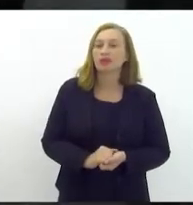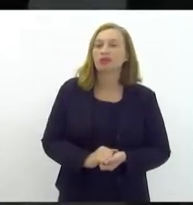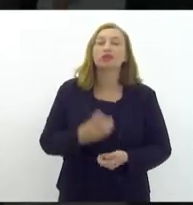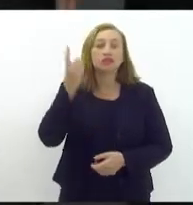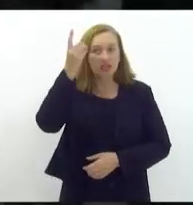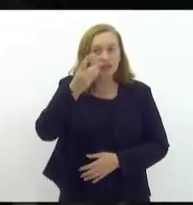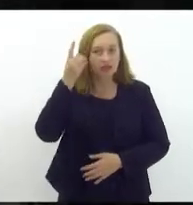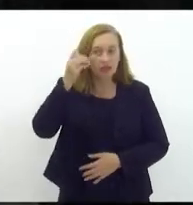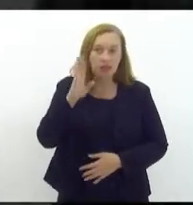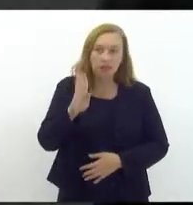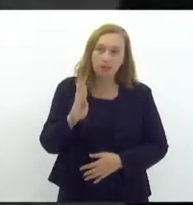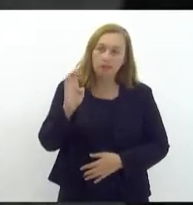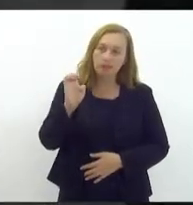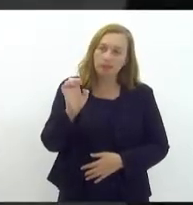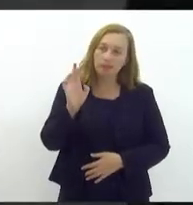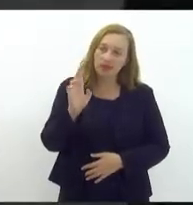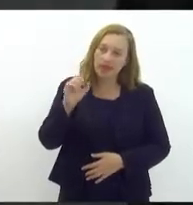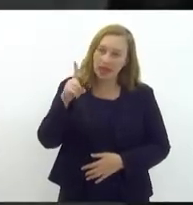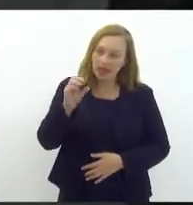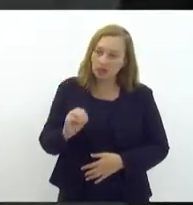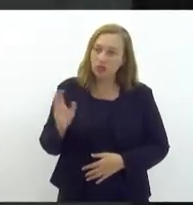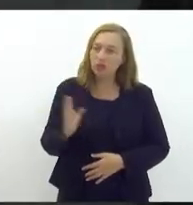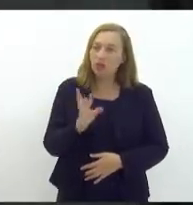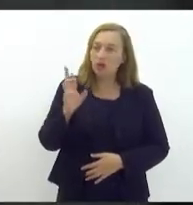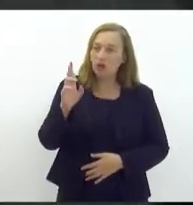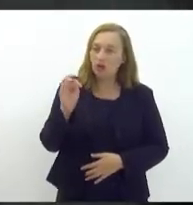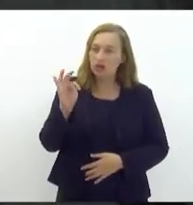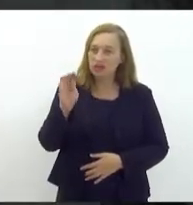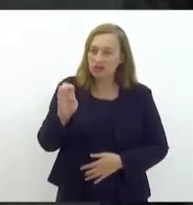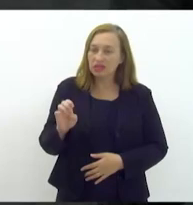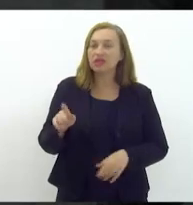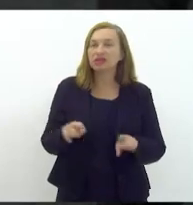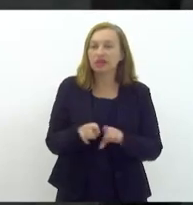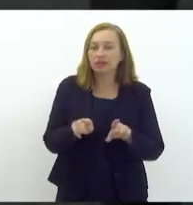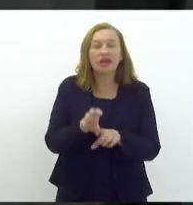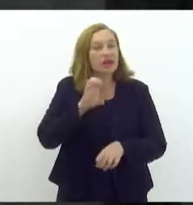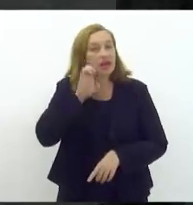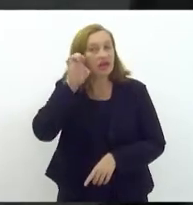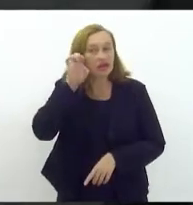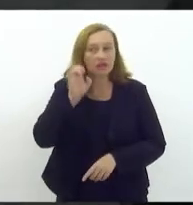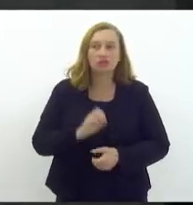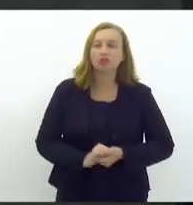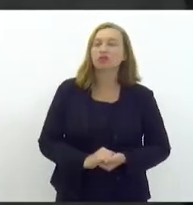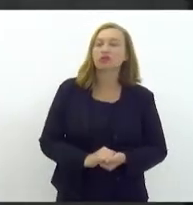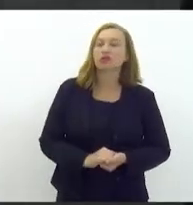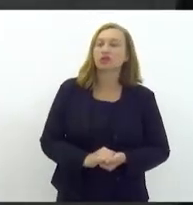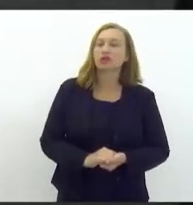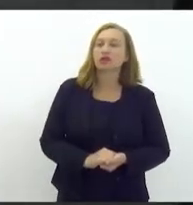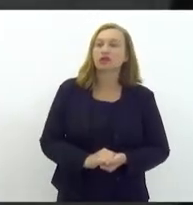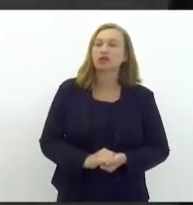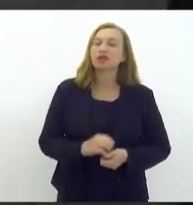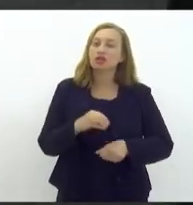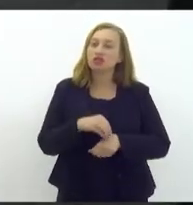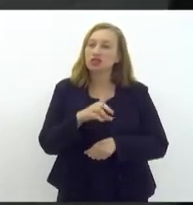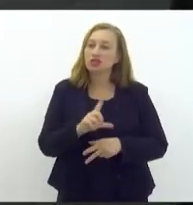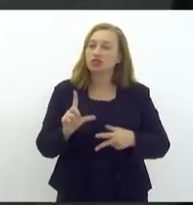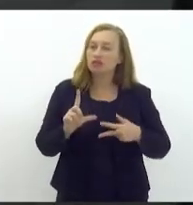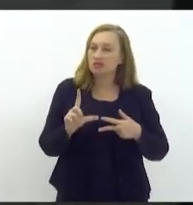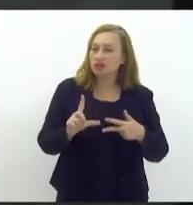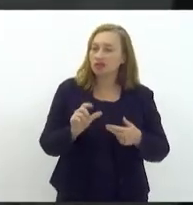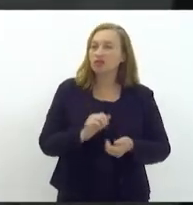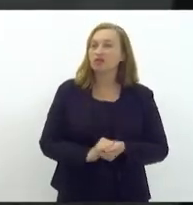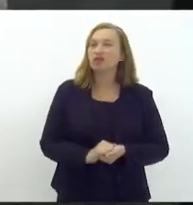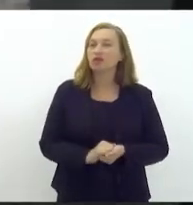deputados Bernardo Rossi e Élica Taquimoto. E, nessa indicação legislativa,